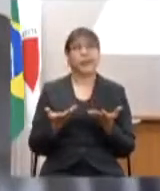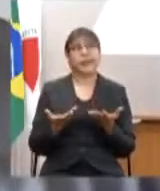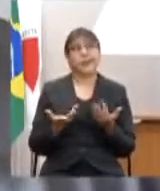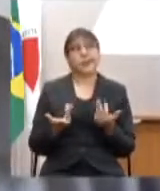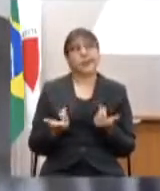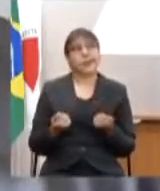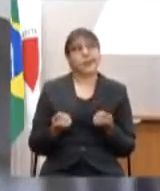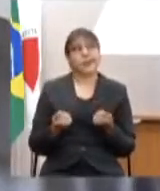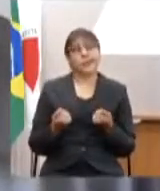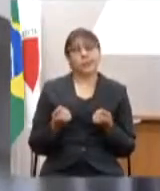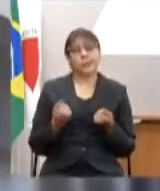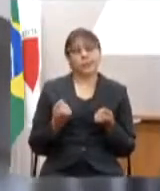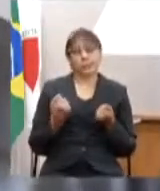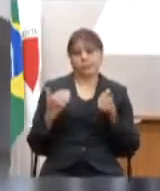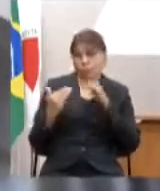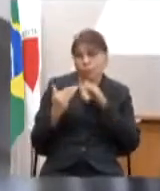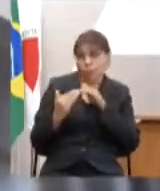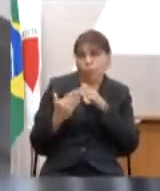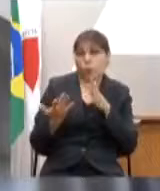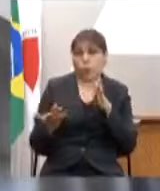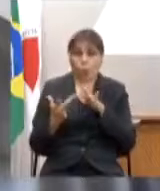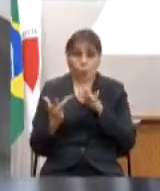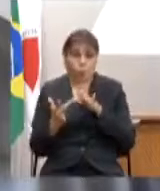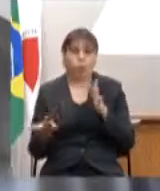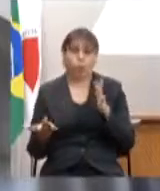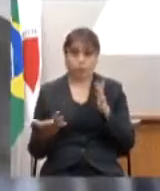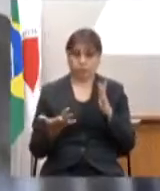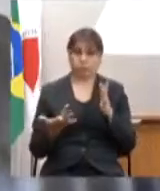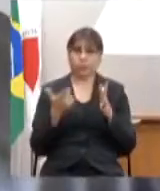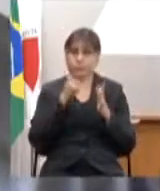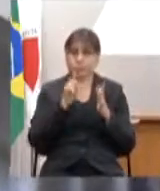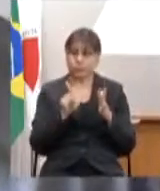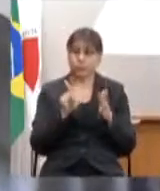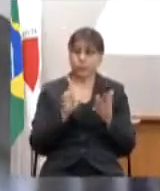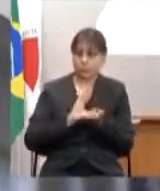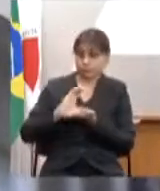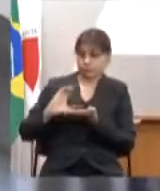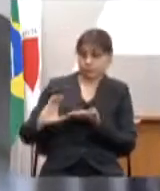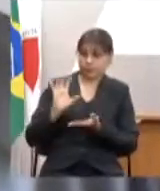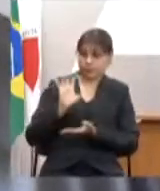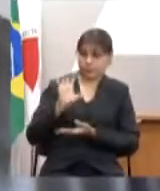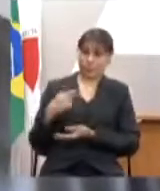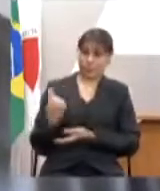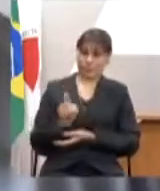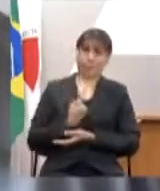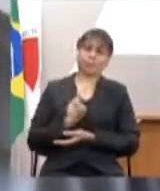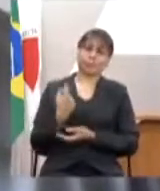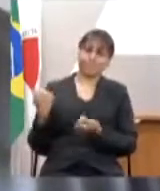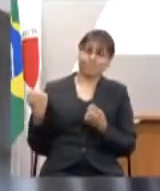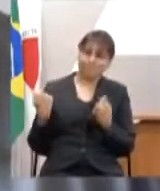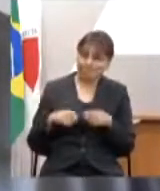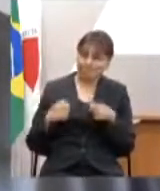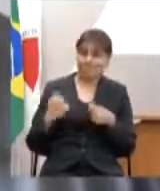pontes para que a gente possa trazer recursos para a nossa região que necessita tanto